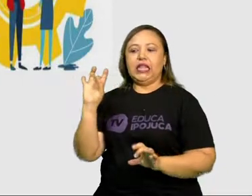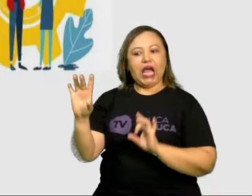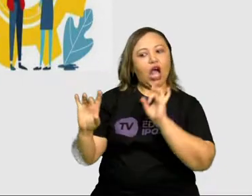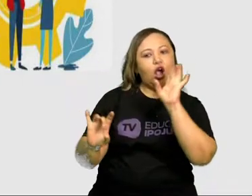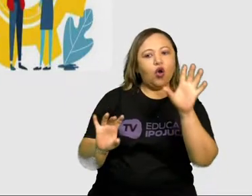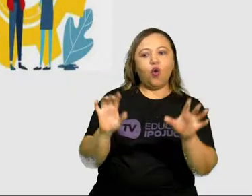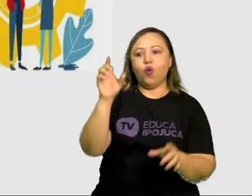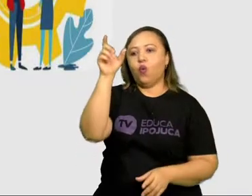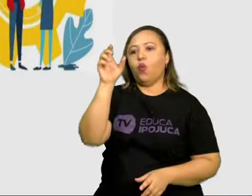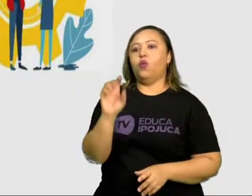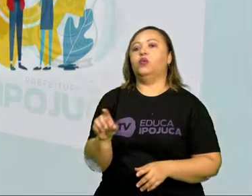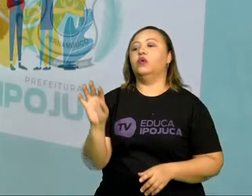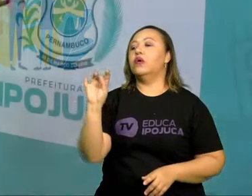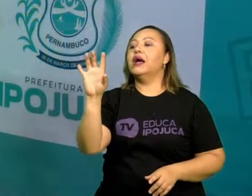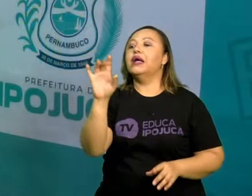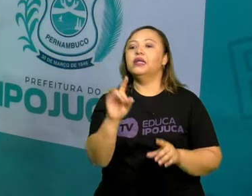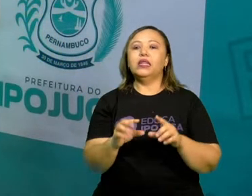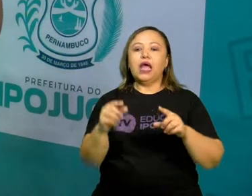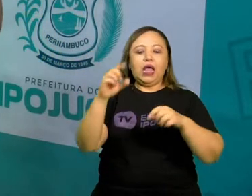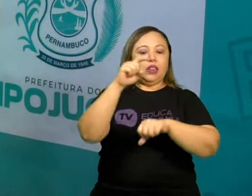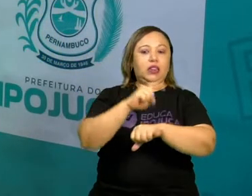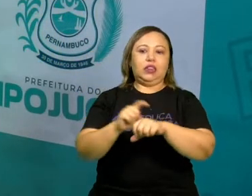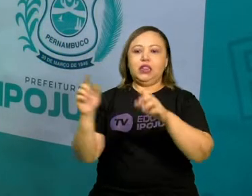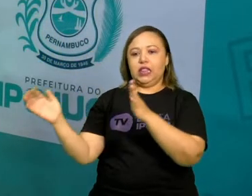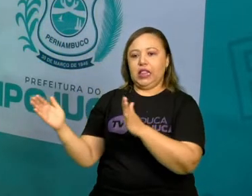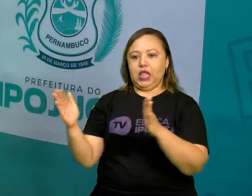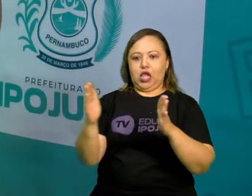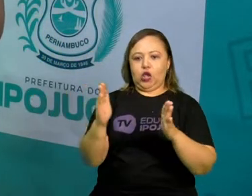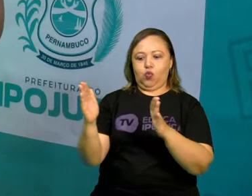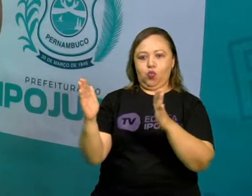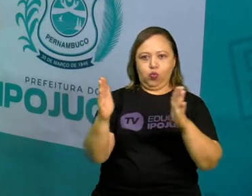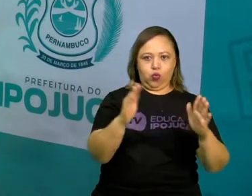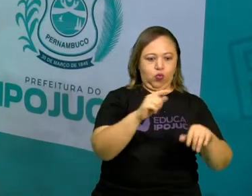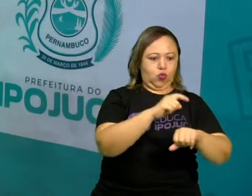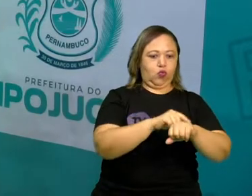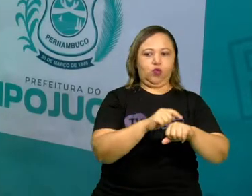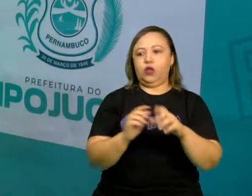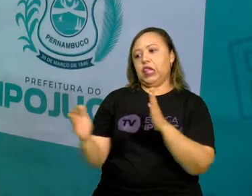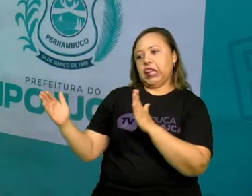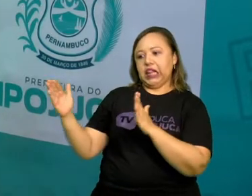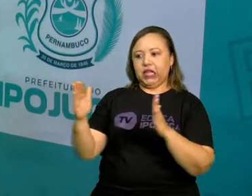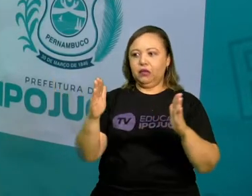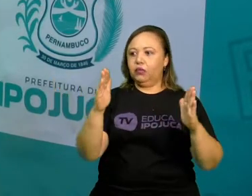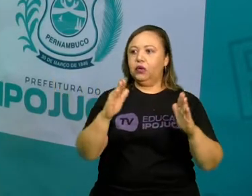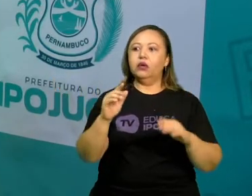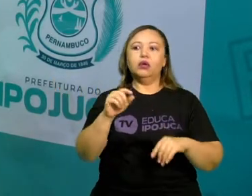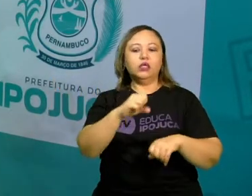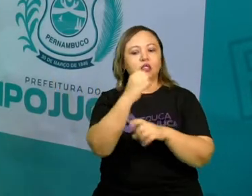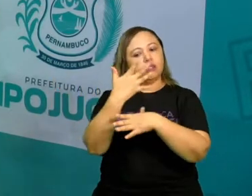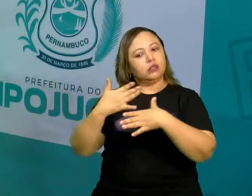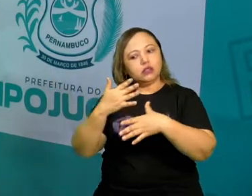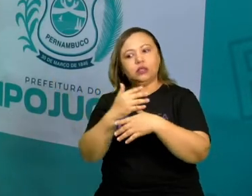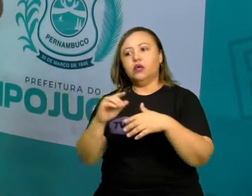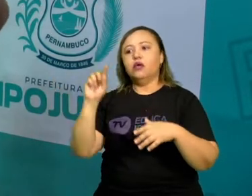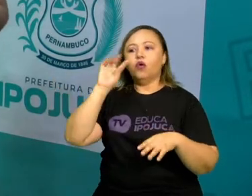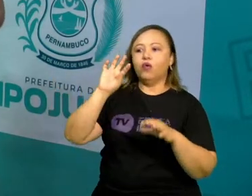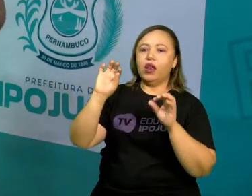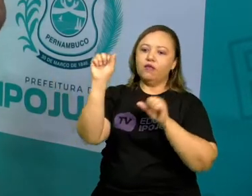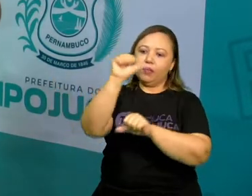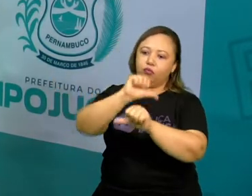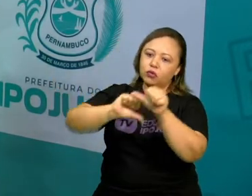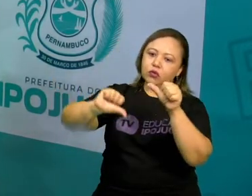sociedade ao longo daquele tempo, né? Então, cada vez que aquela organização ela for